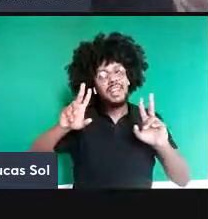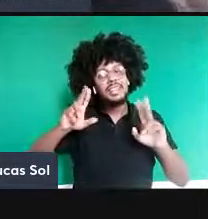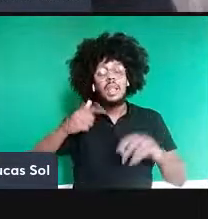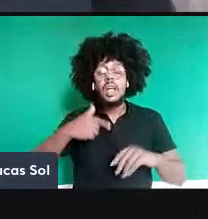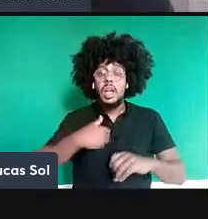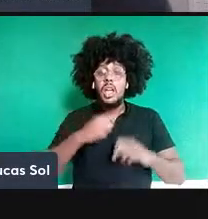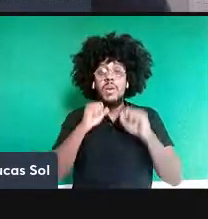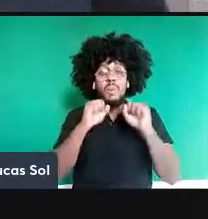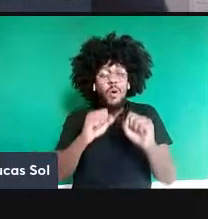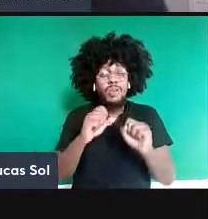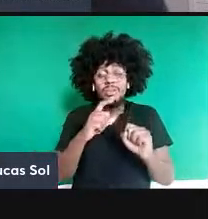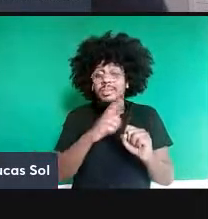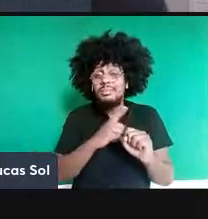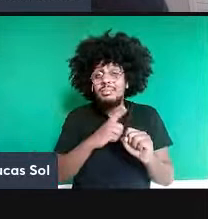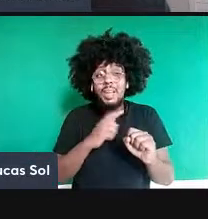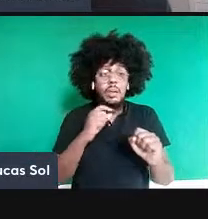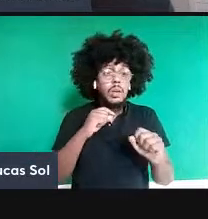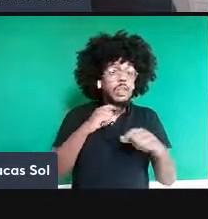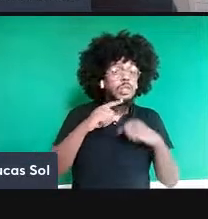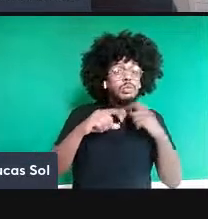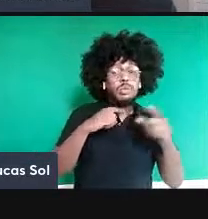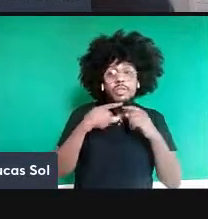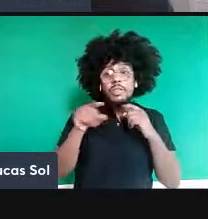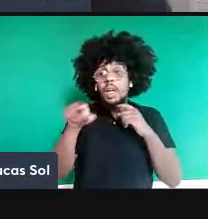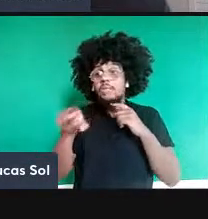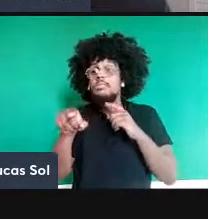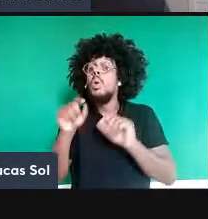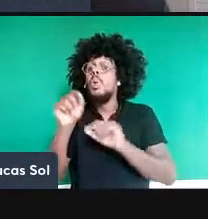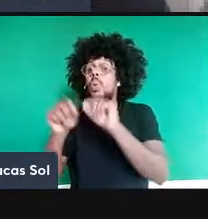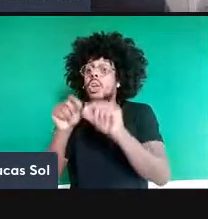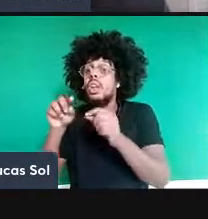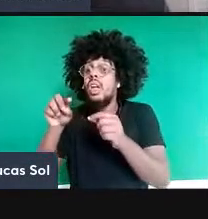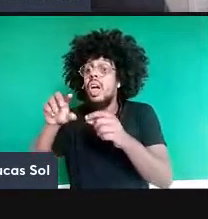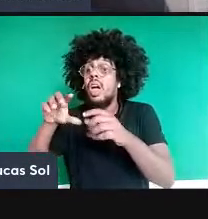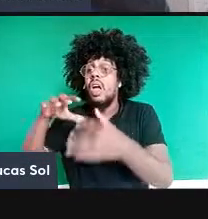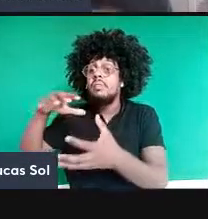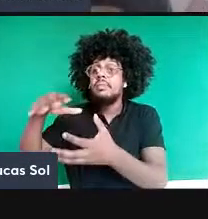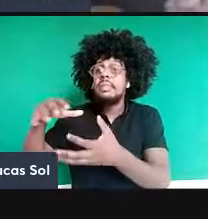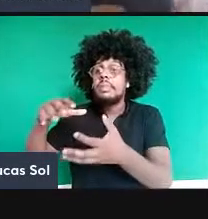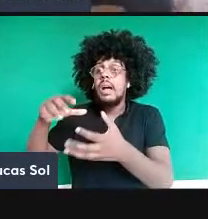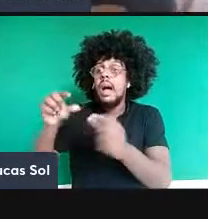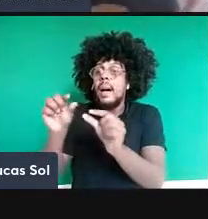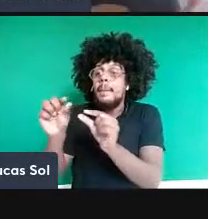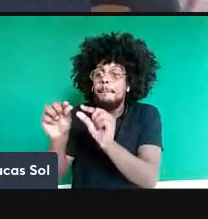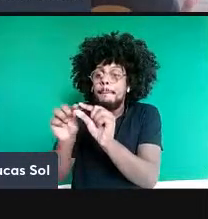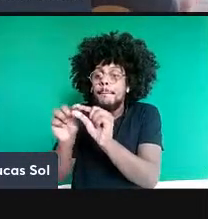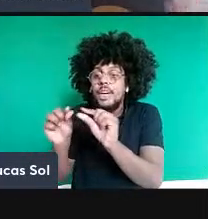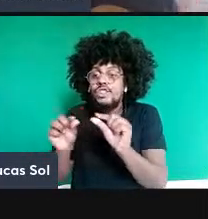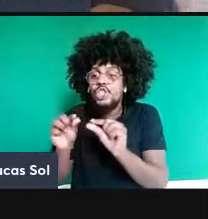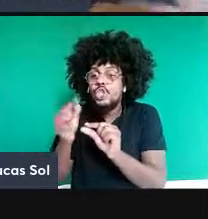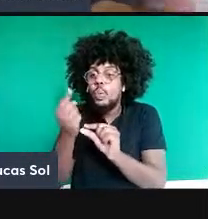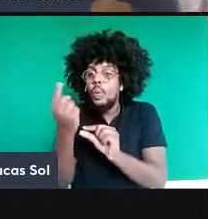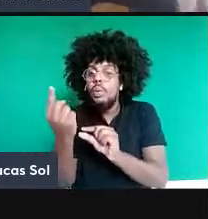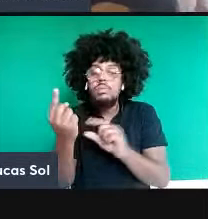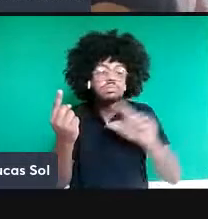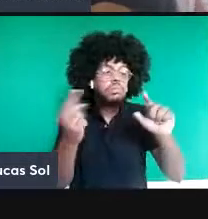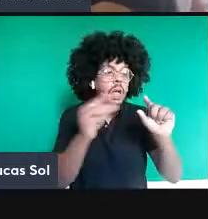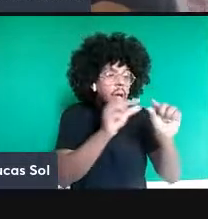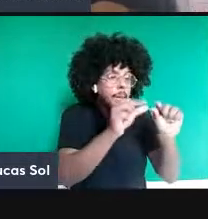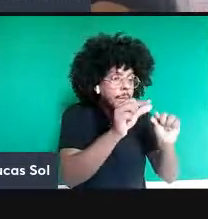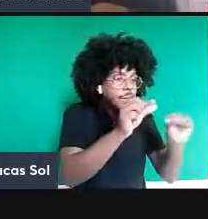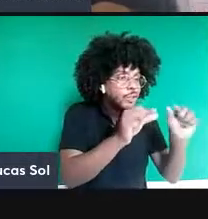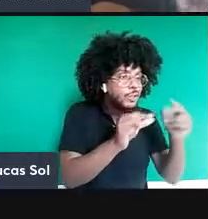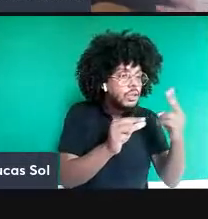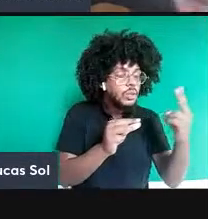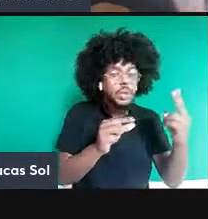sobre quem é o estado da partícula 1, incerteza máxima sobre quem é o estado da partícula 2, e ainda assim ter certeza máxima